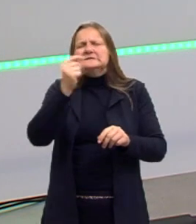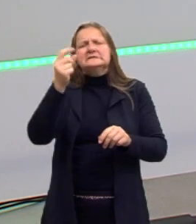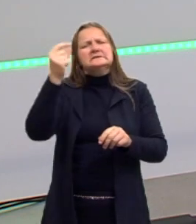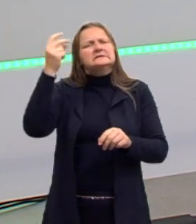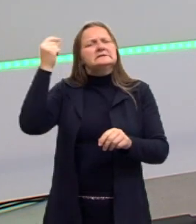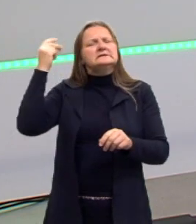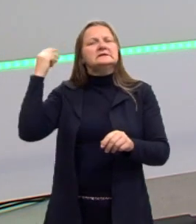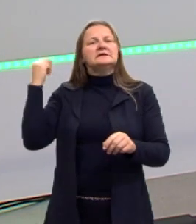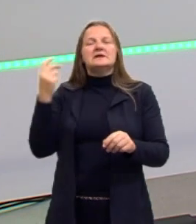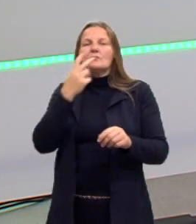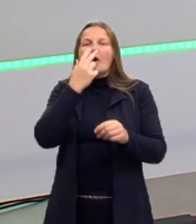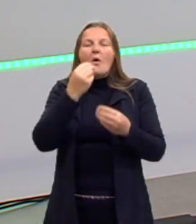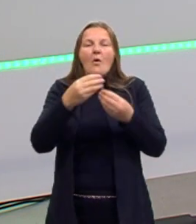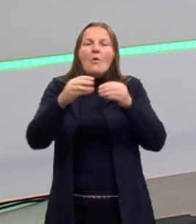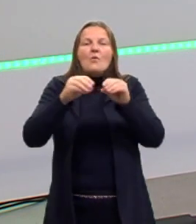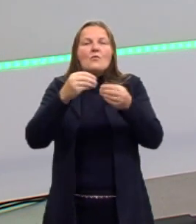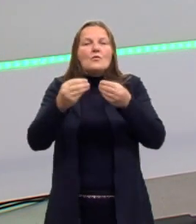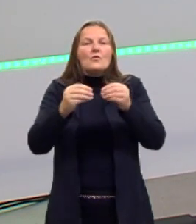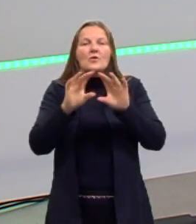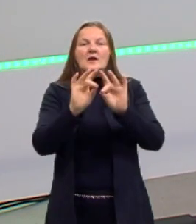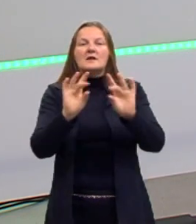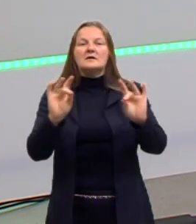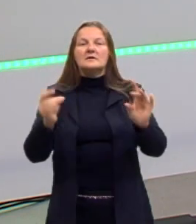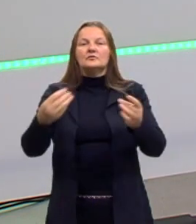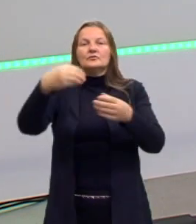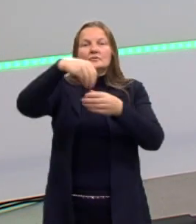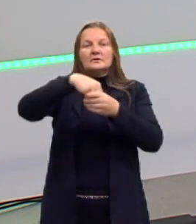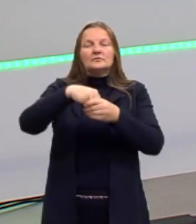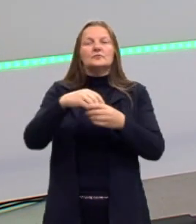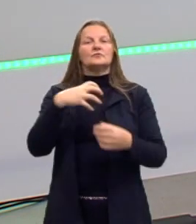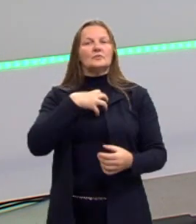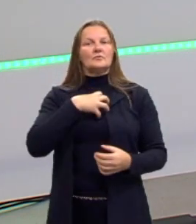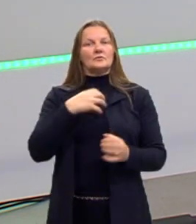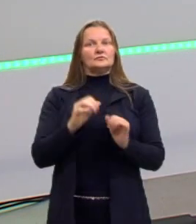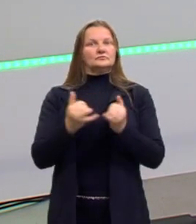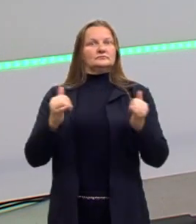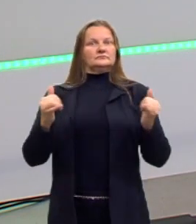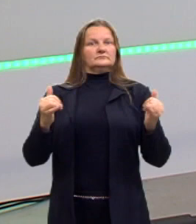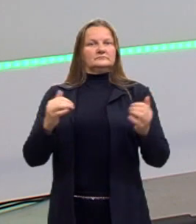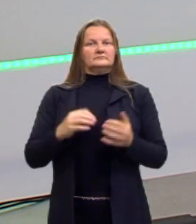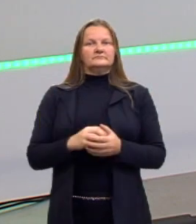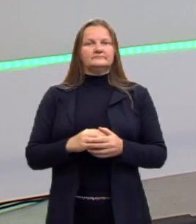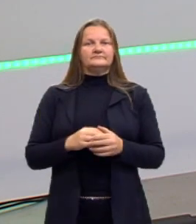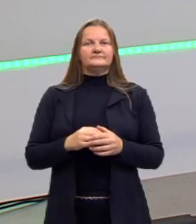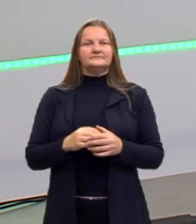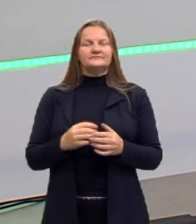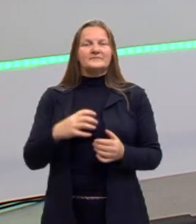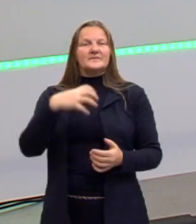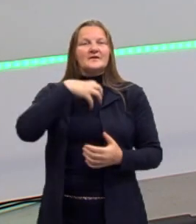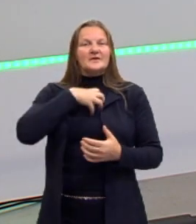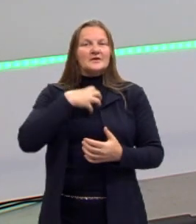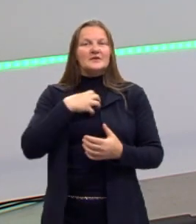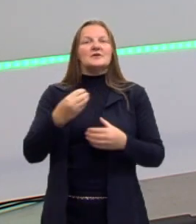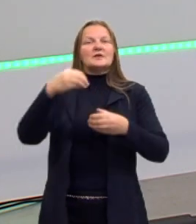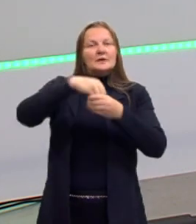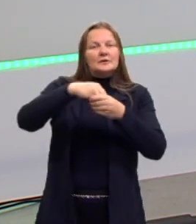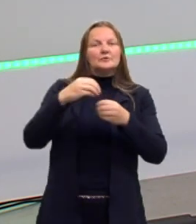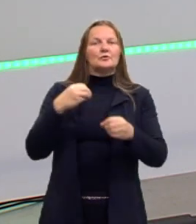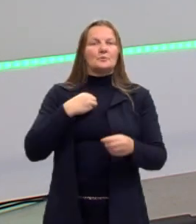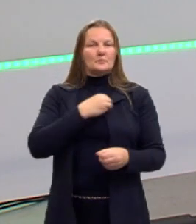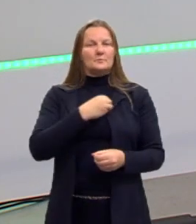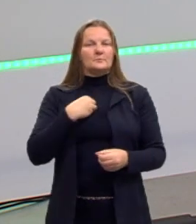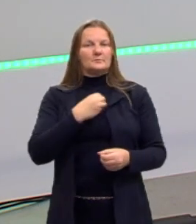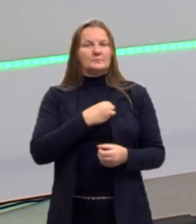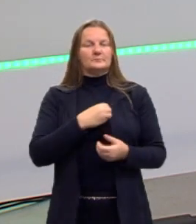líquidos do nosso corpo como estados de humor. Então, o humor dentro da medicina.